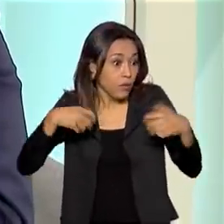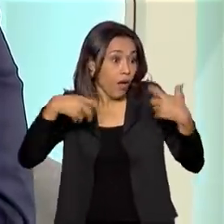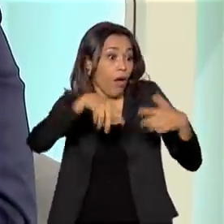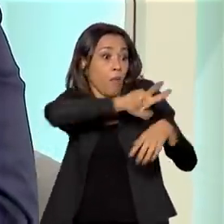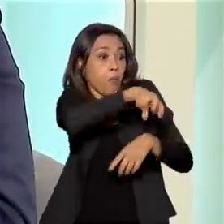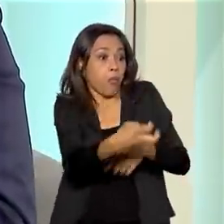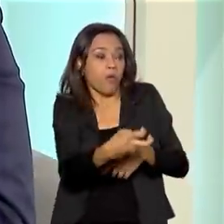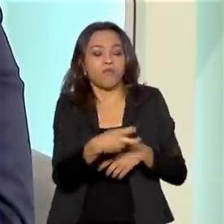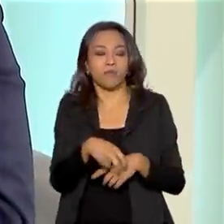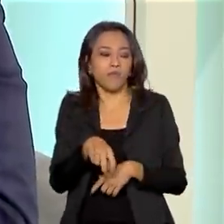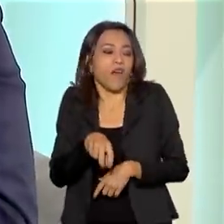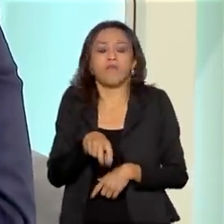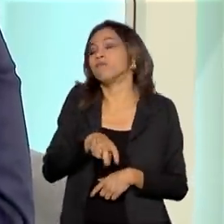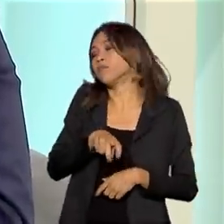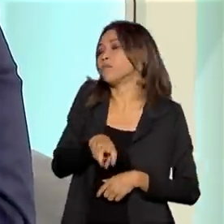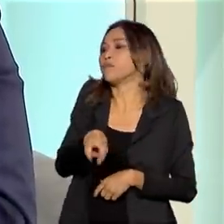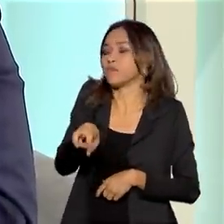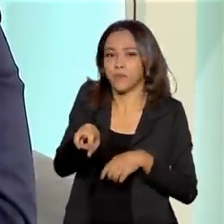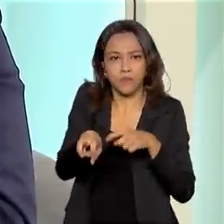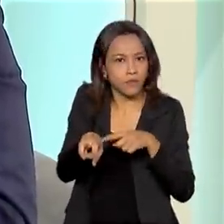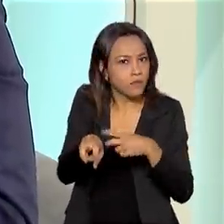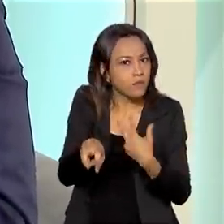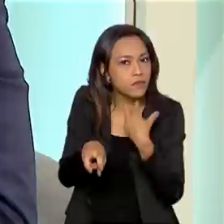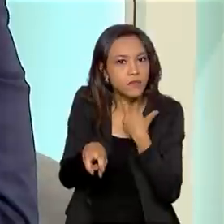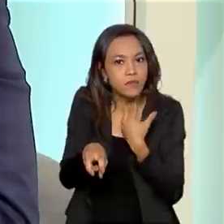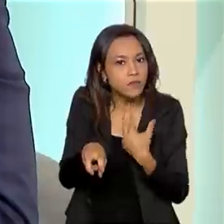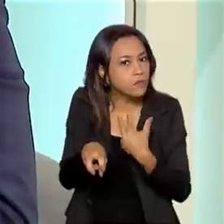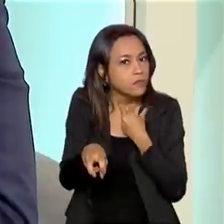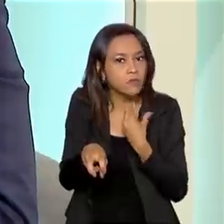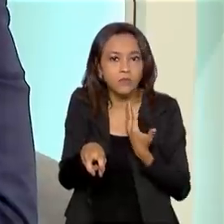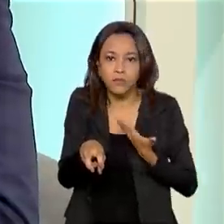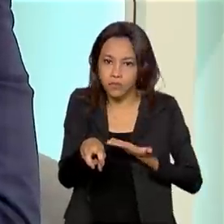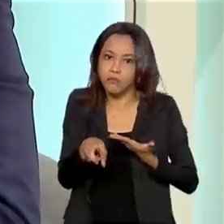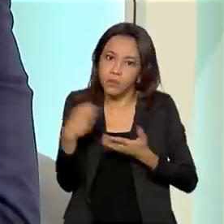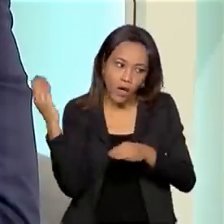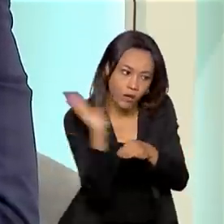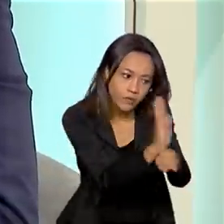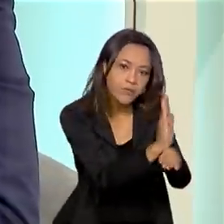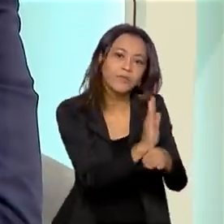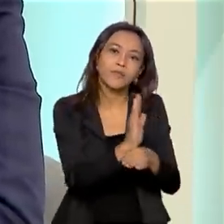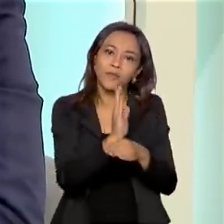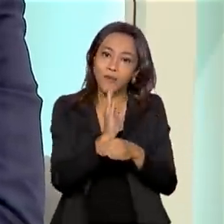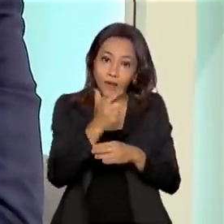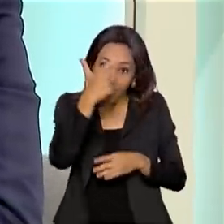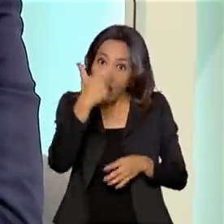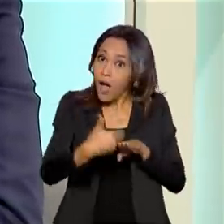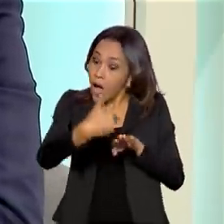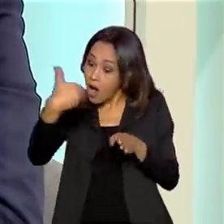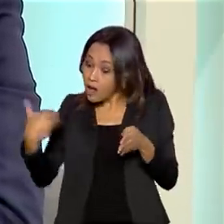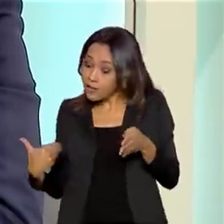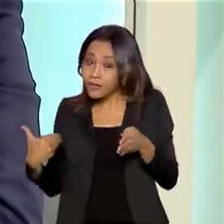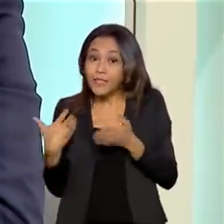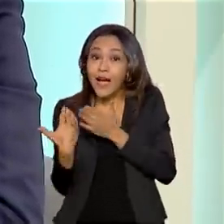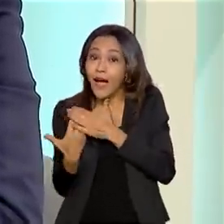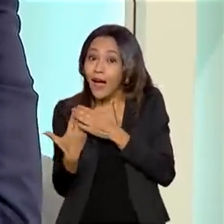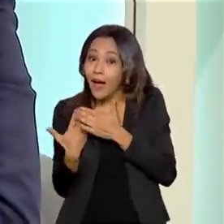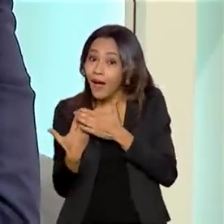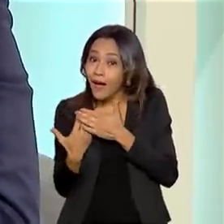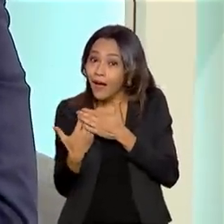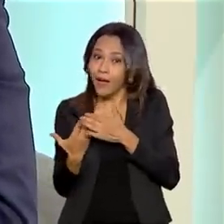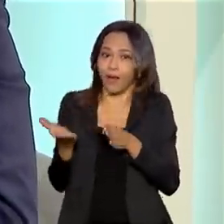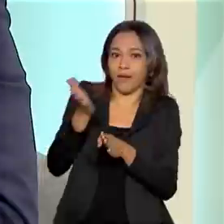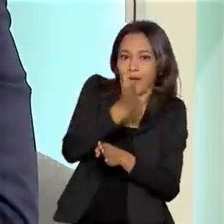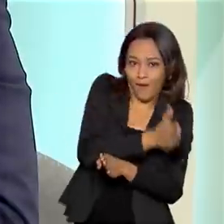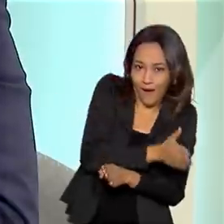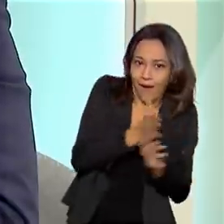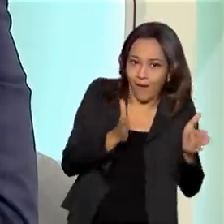omissão de socorro, que é uma coisa que todos nós conhecemos. O que é que mudou? É a mesma pessoa, mas antes ele era apenas um estudante. Hoje ele